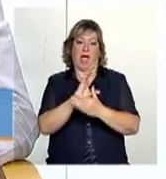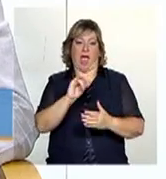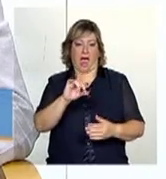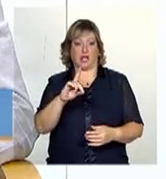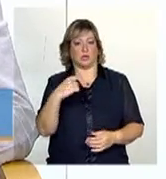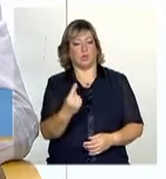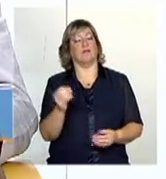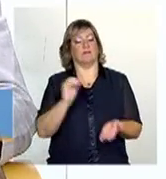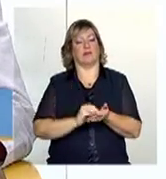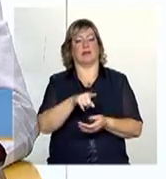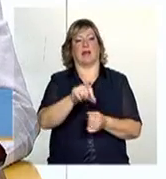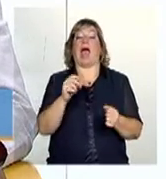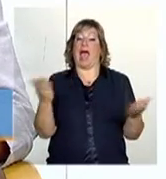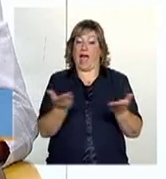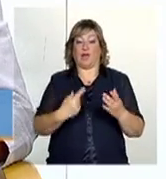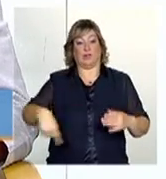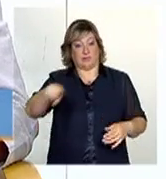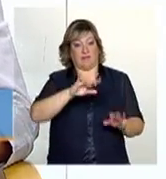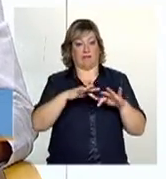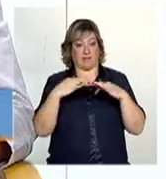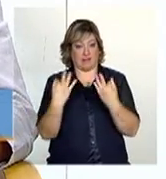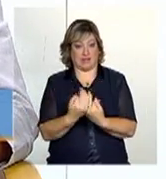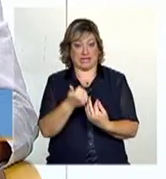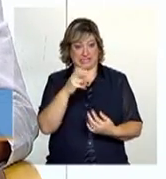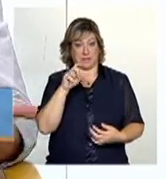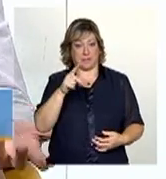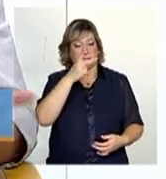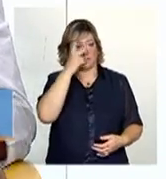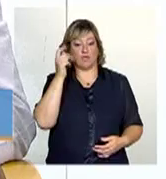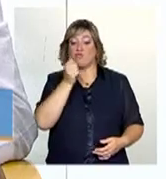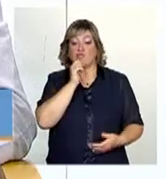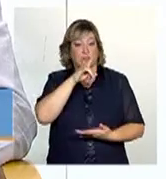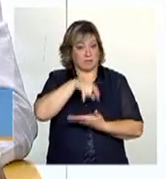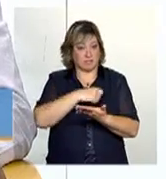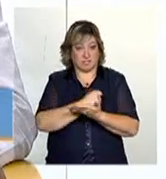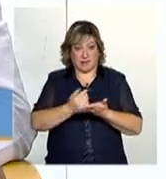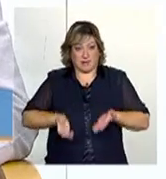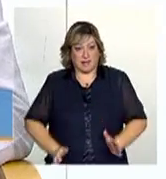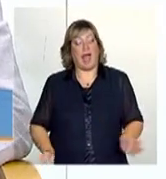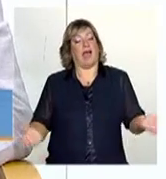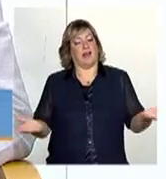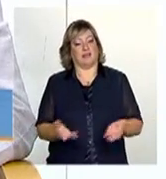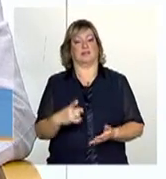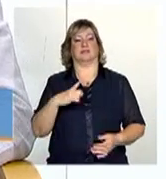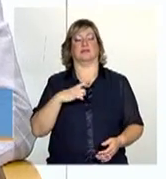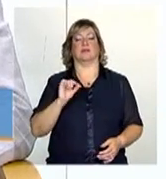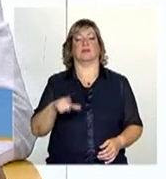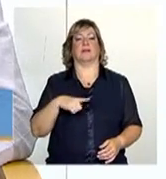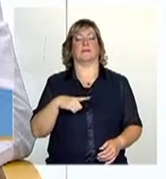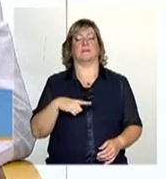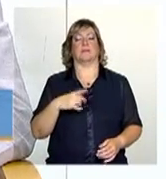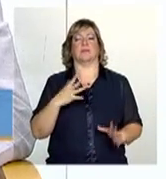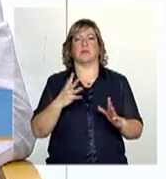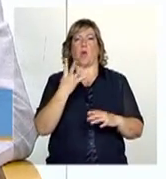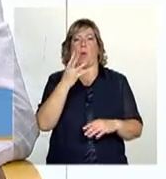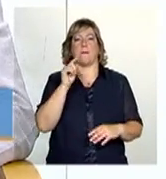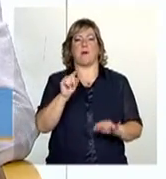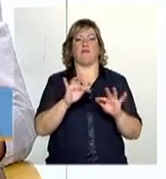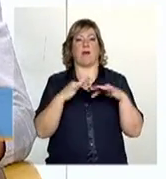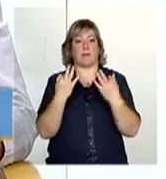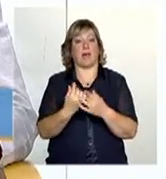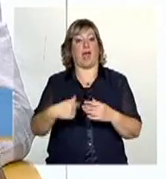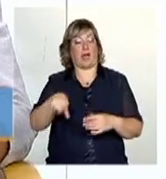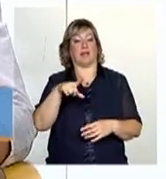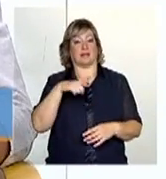Cadastro Único. Agora, essas famílias, essas 15 mil pessoas que compõem, aí, possivelmente, cerca de 4 mil famílias, elas